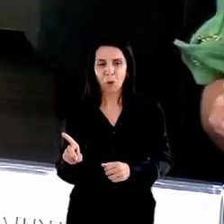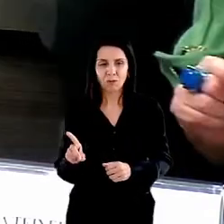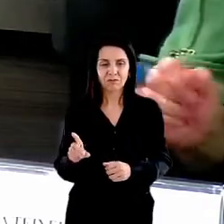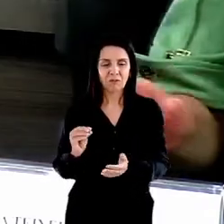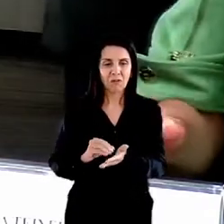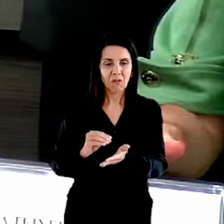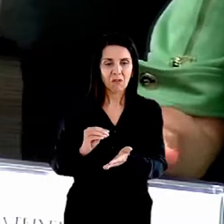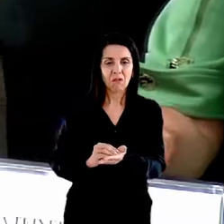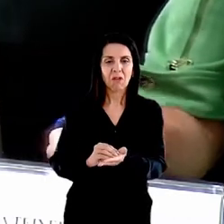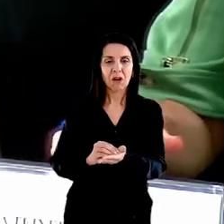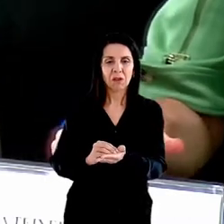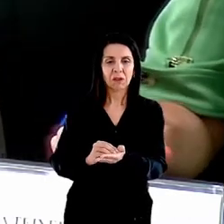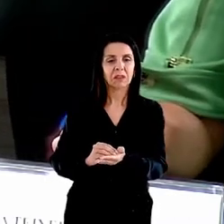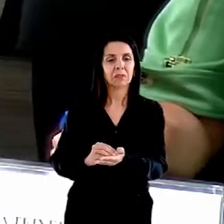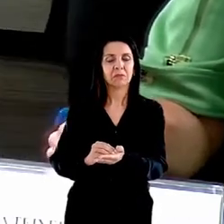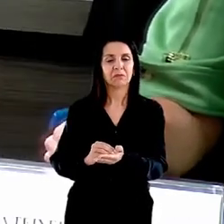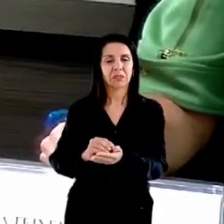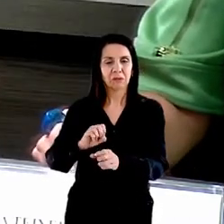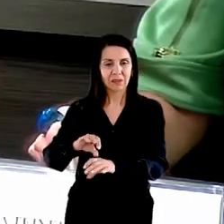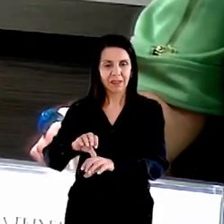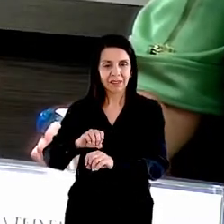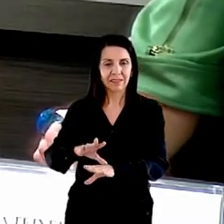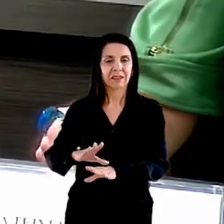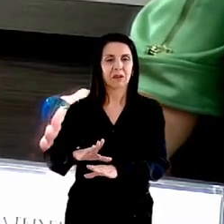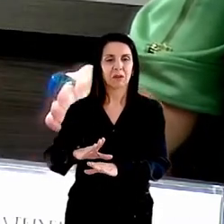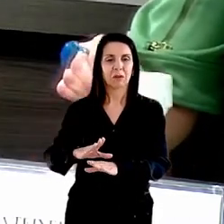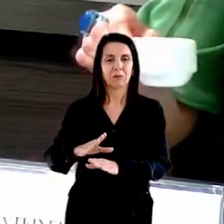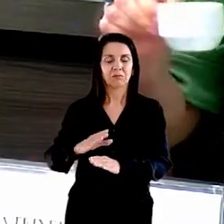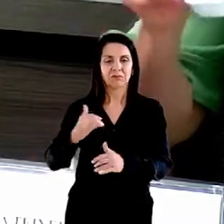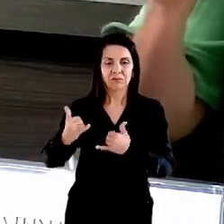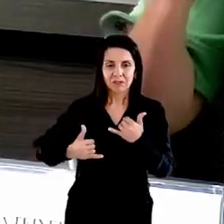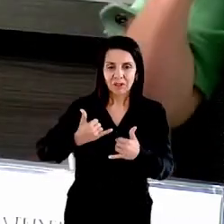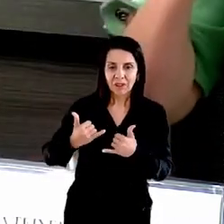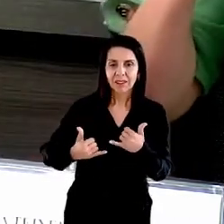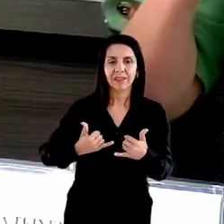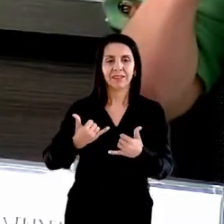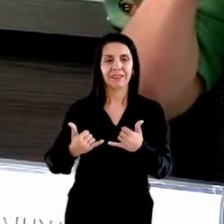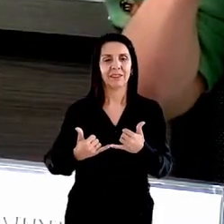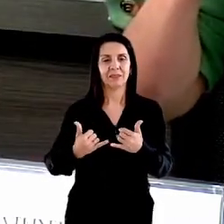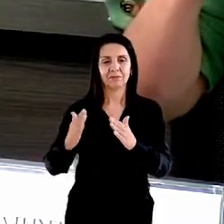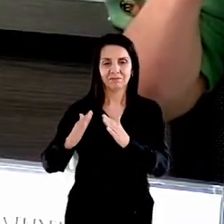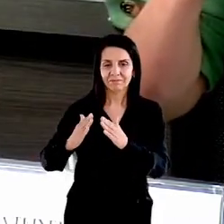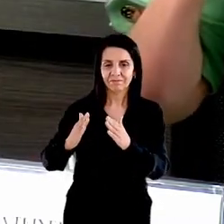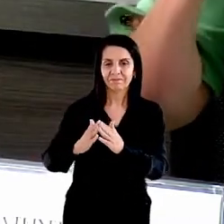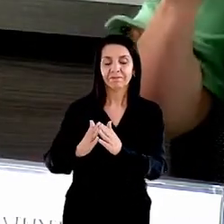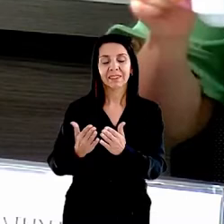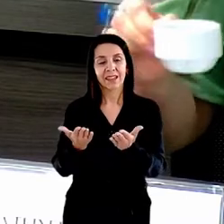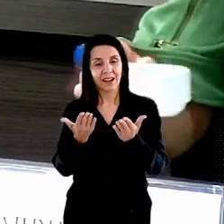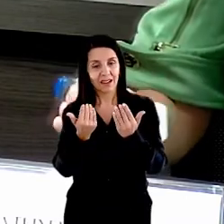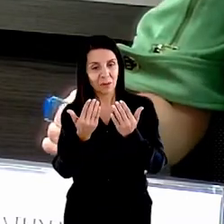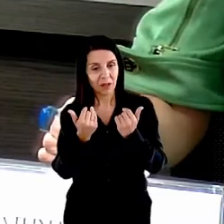saúde, à segurança, à lazer, inclusive à própria alimentação.